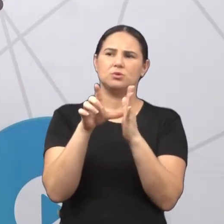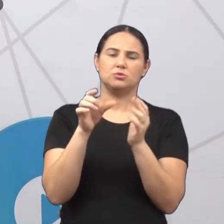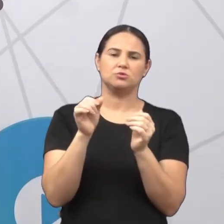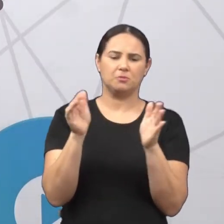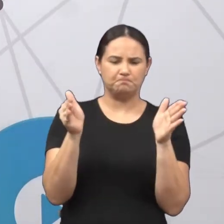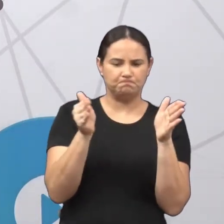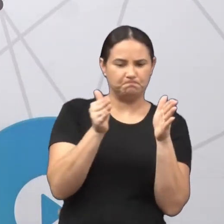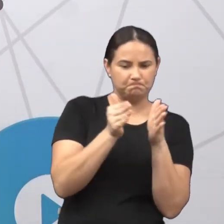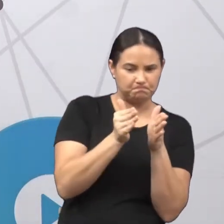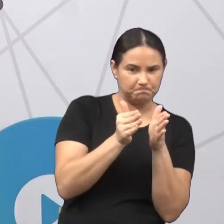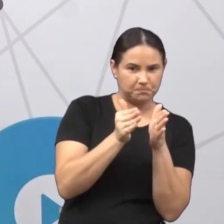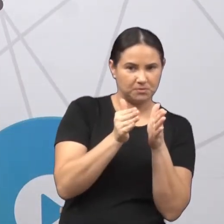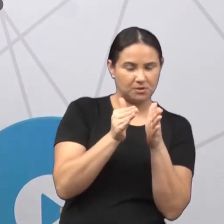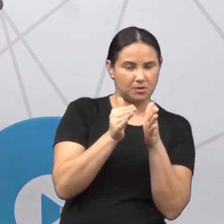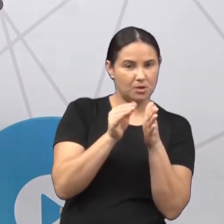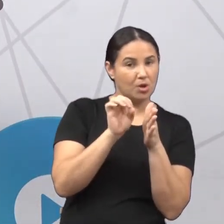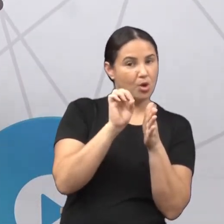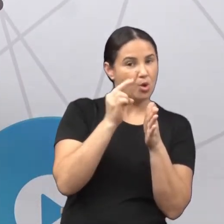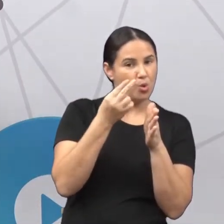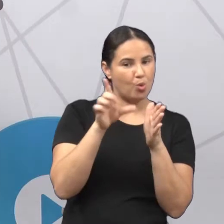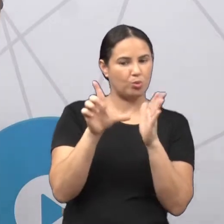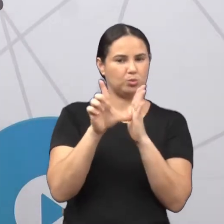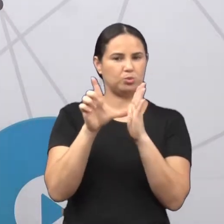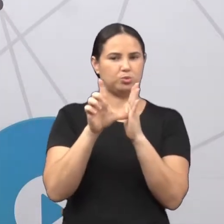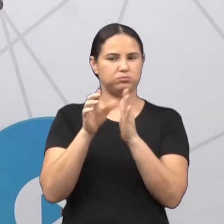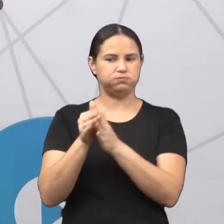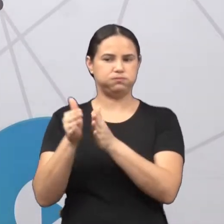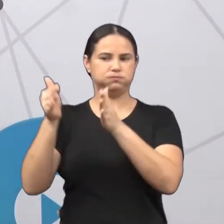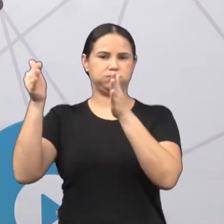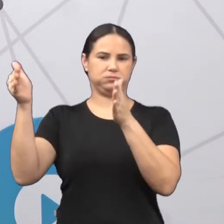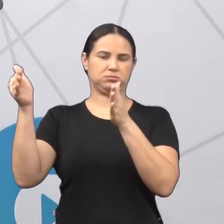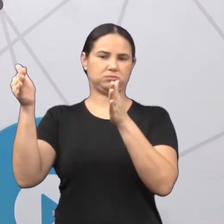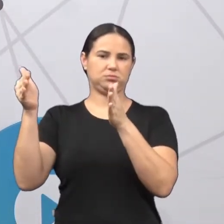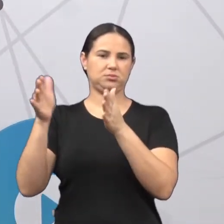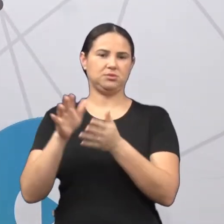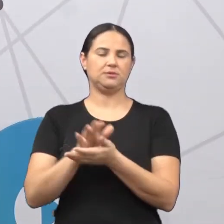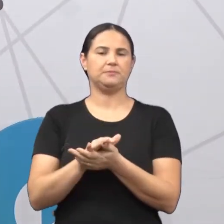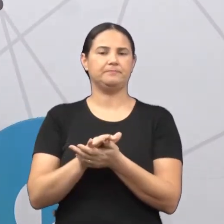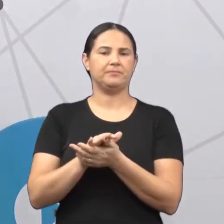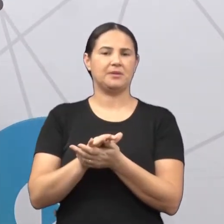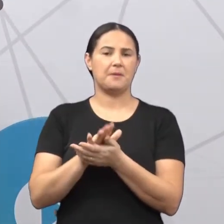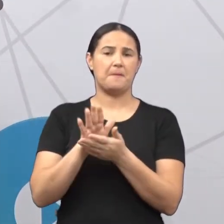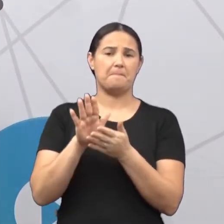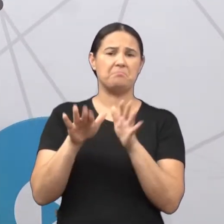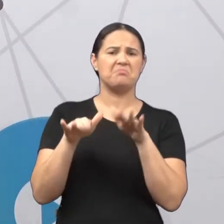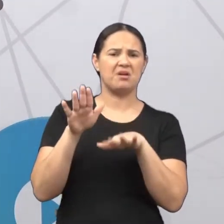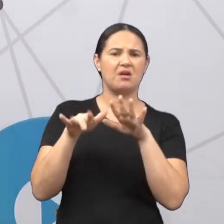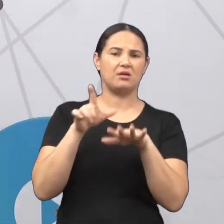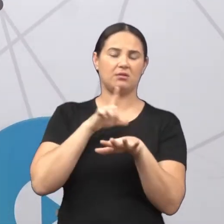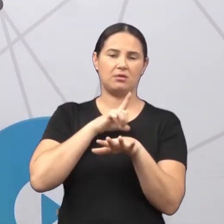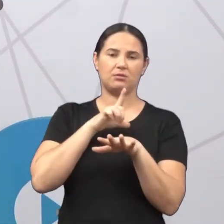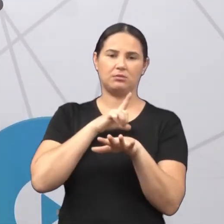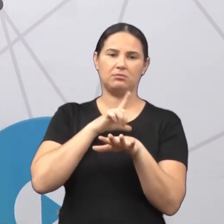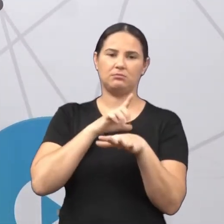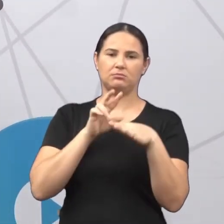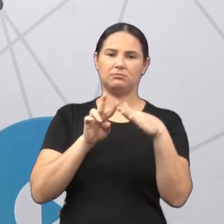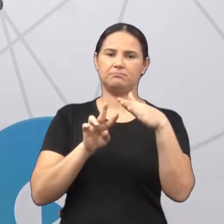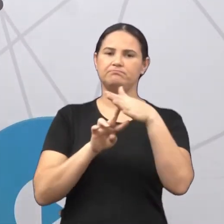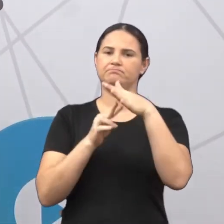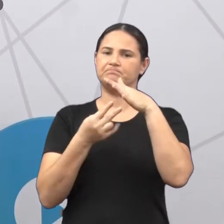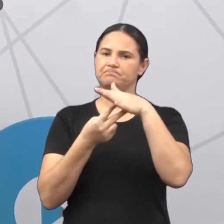pequenos ou comércios grandes. Mas às vezes tem sim praças.